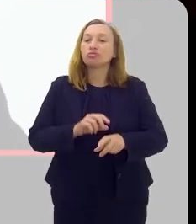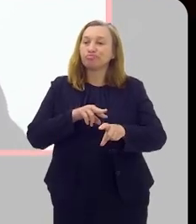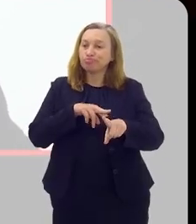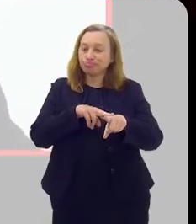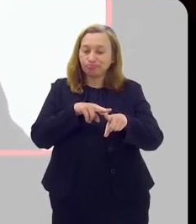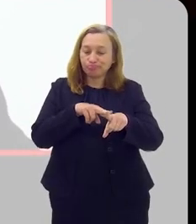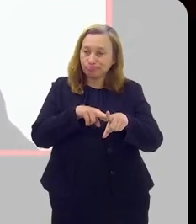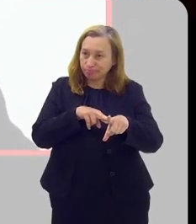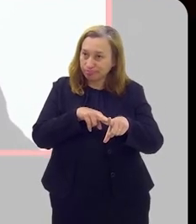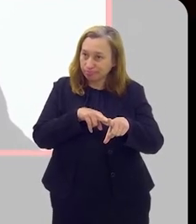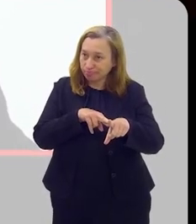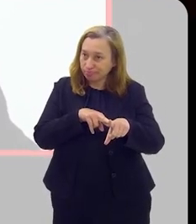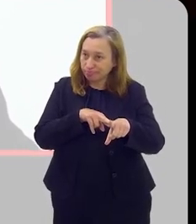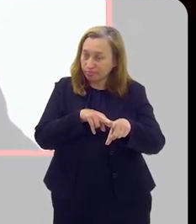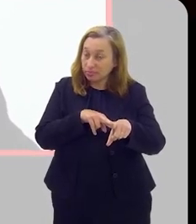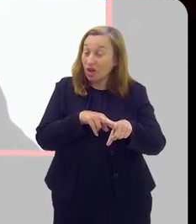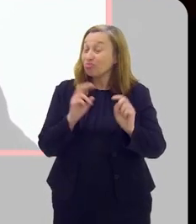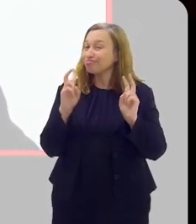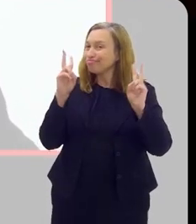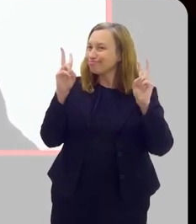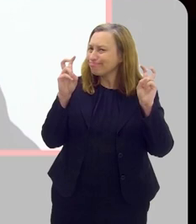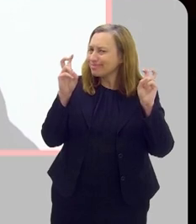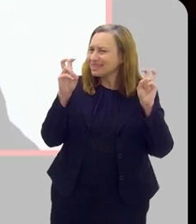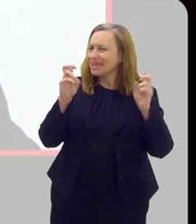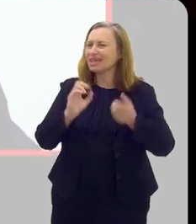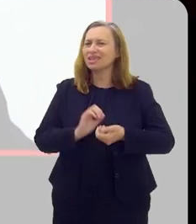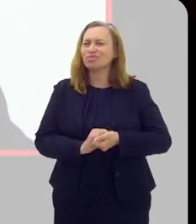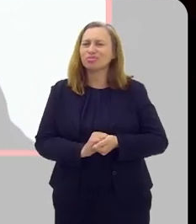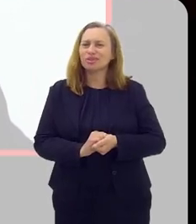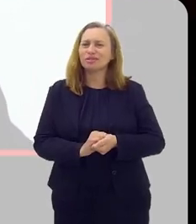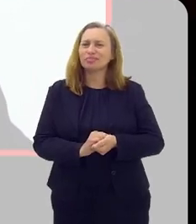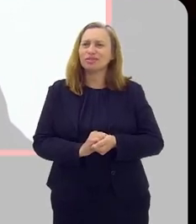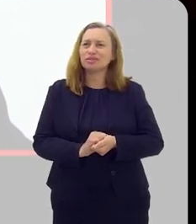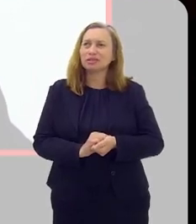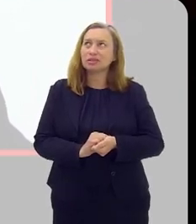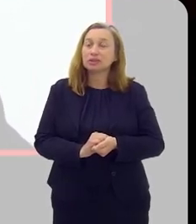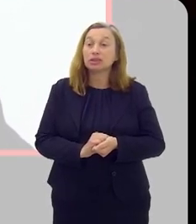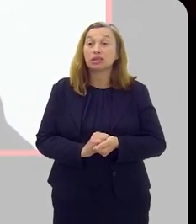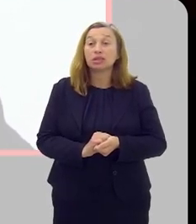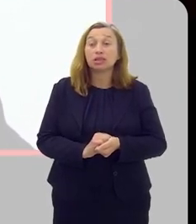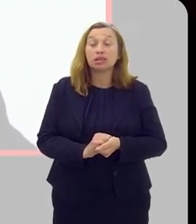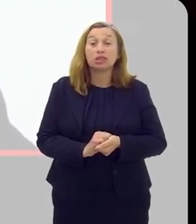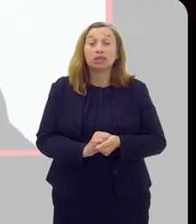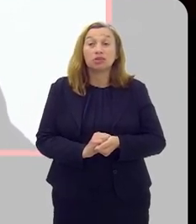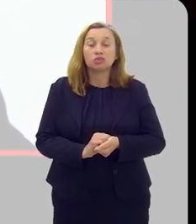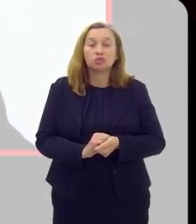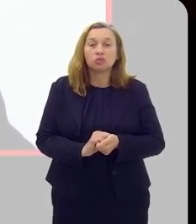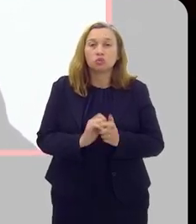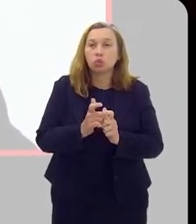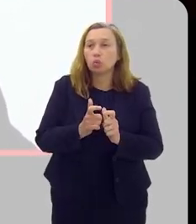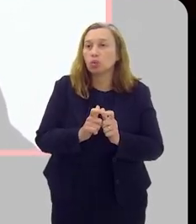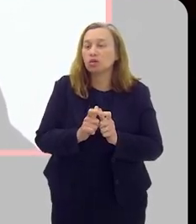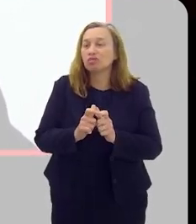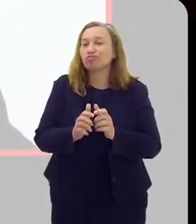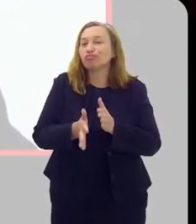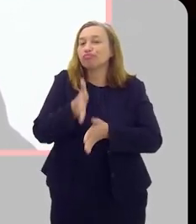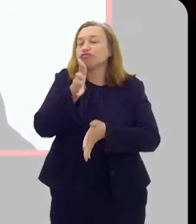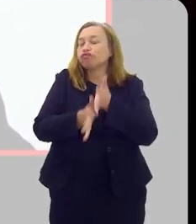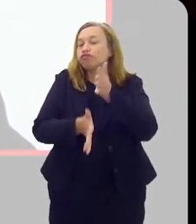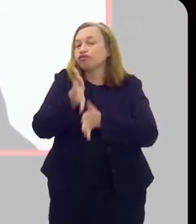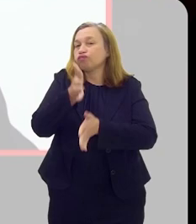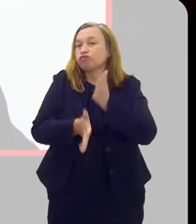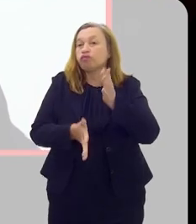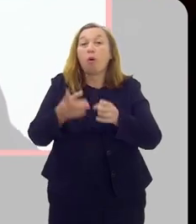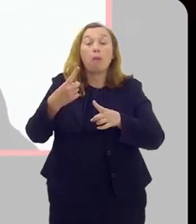O câncer de próstata é um tema, é um capítulo médico muito extenso, muito